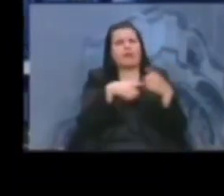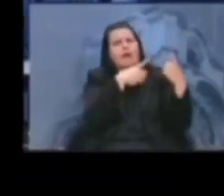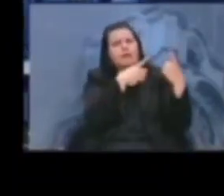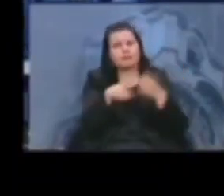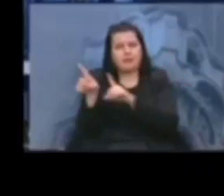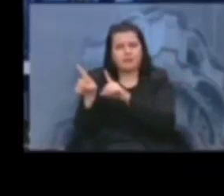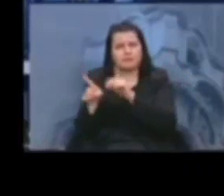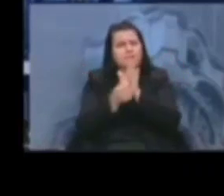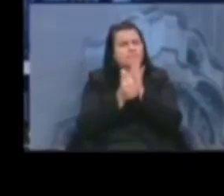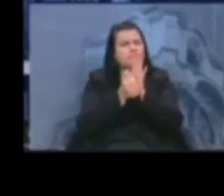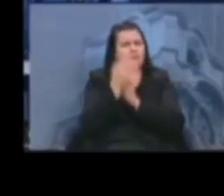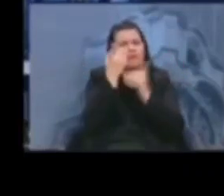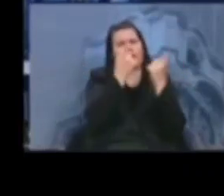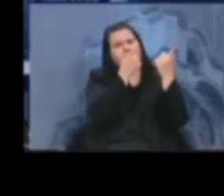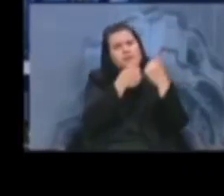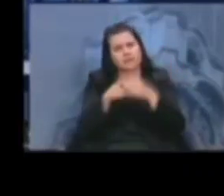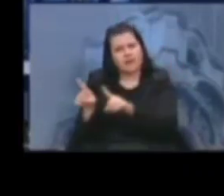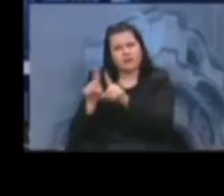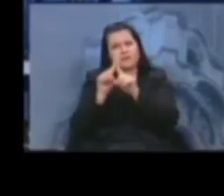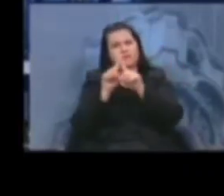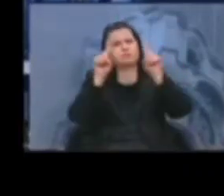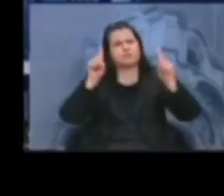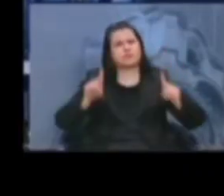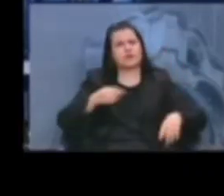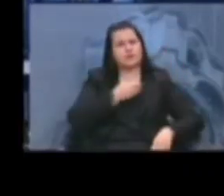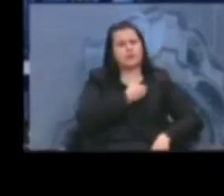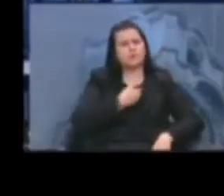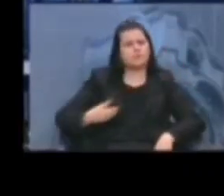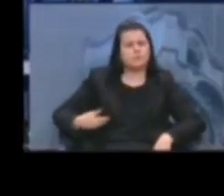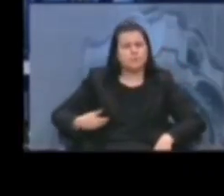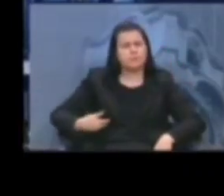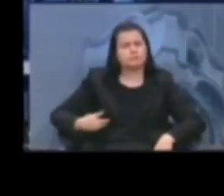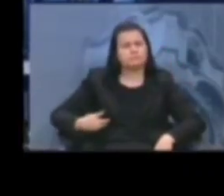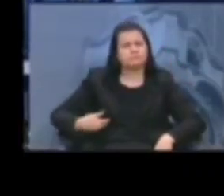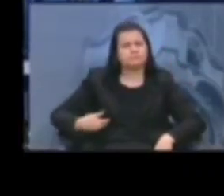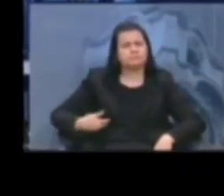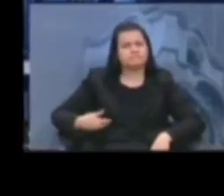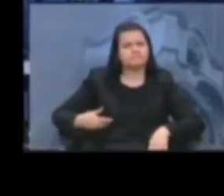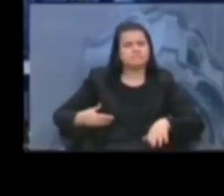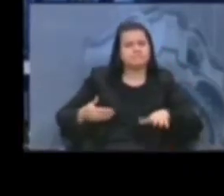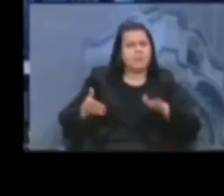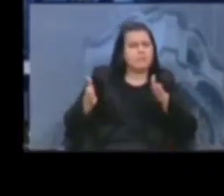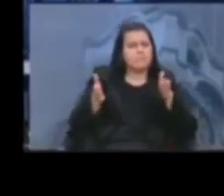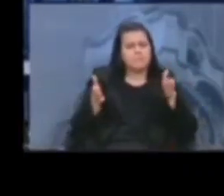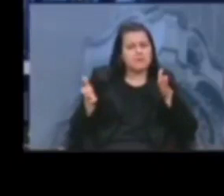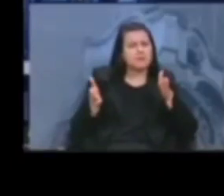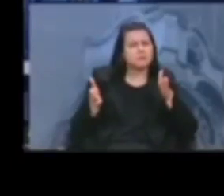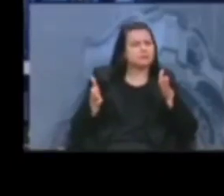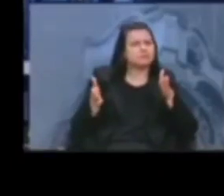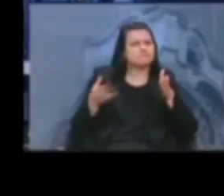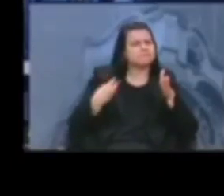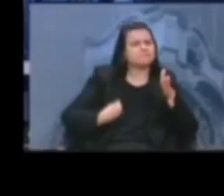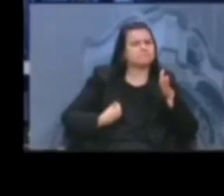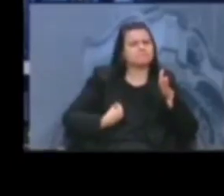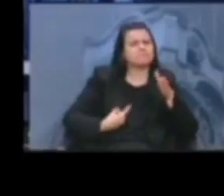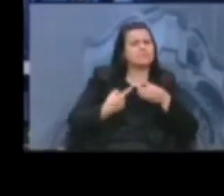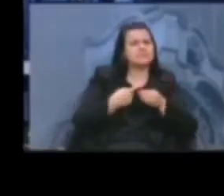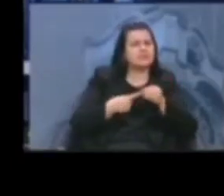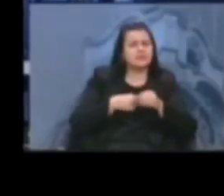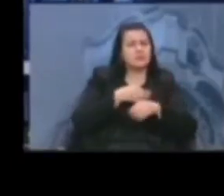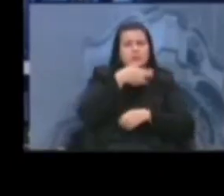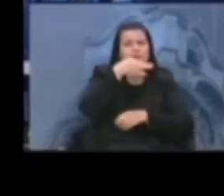servidores públicos no meio de um processo totalmente degradante da nossa cidade, de